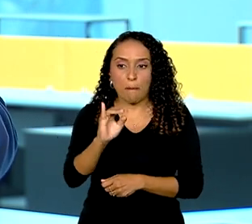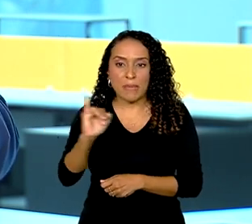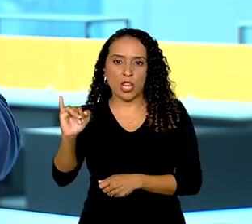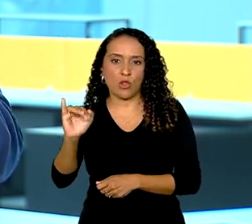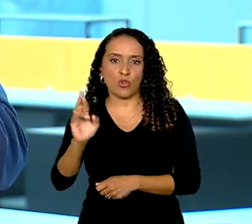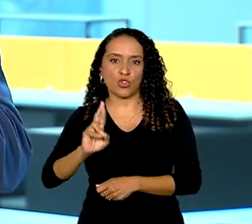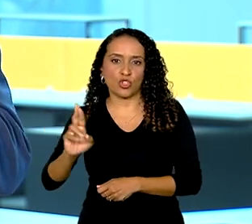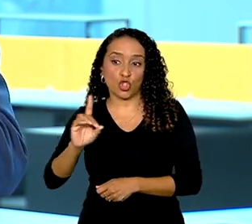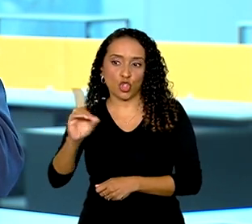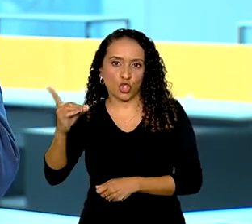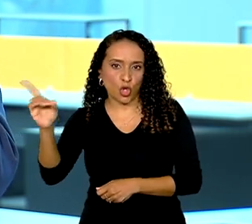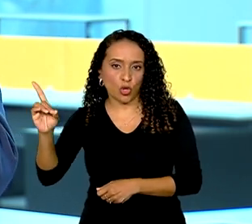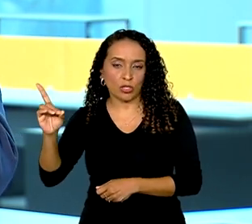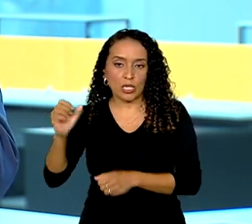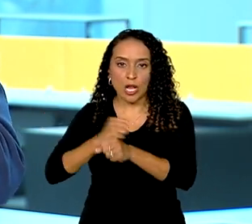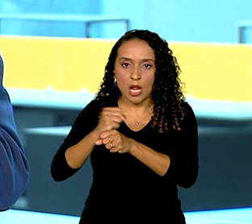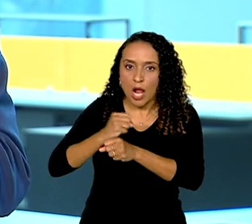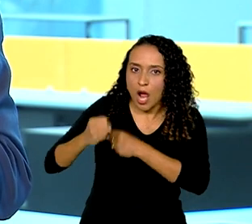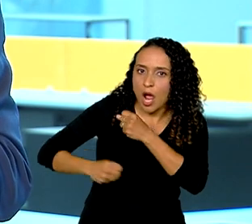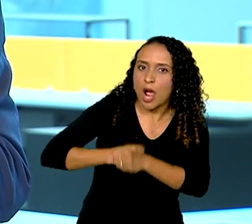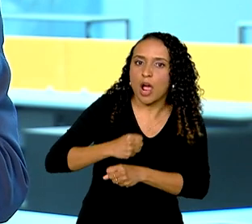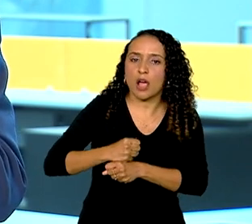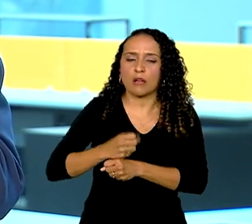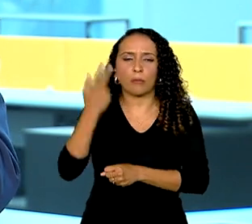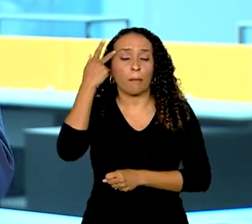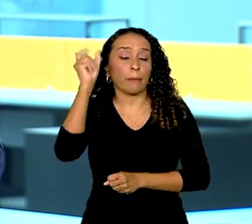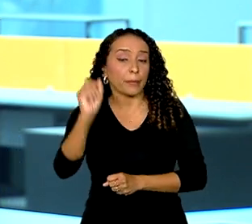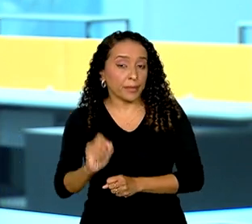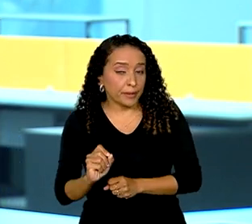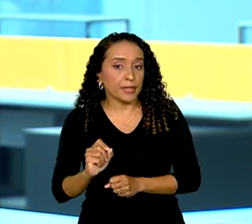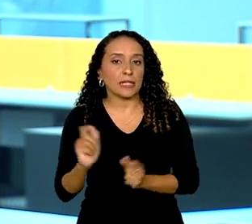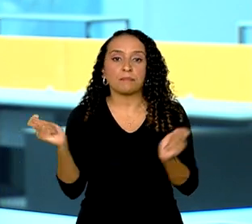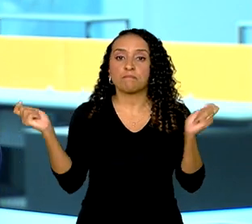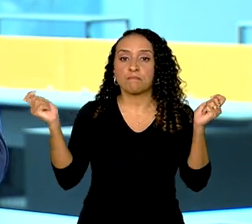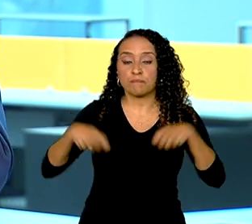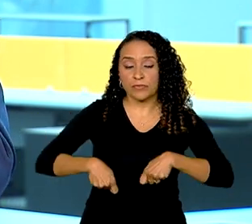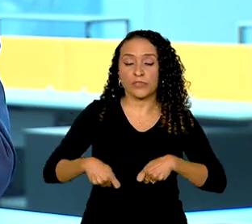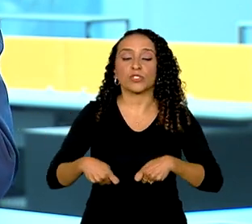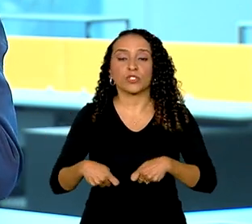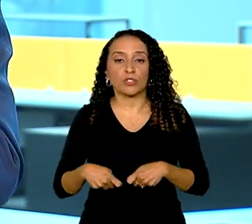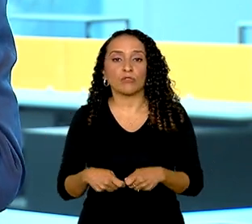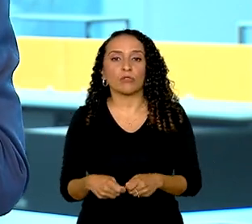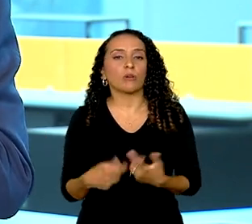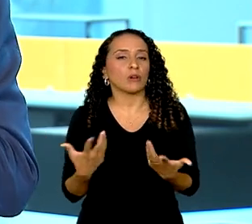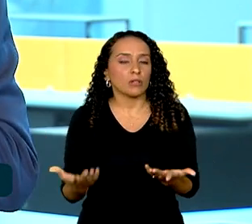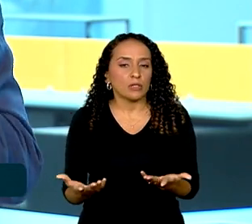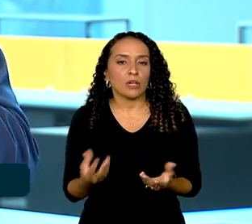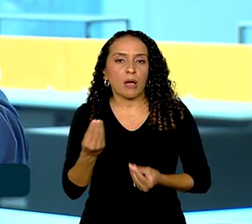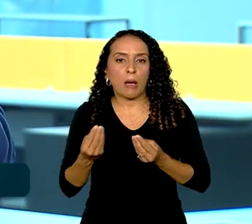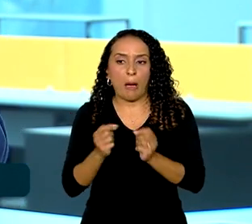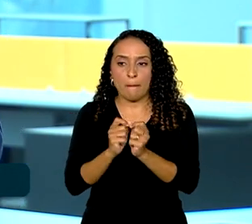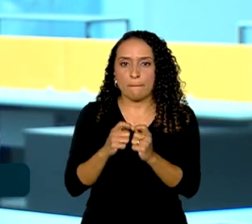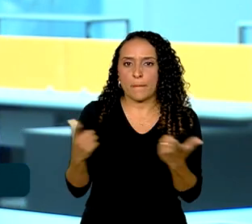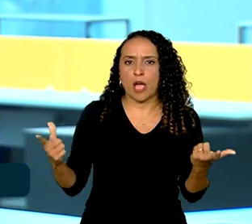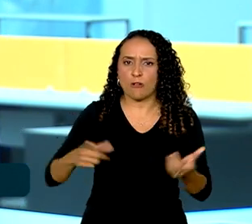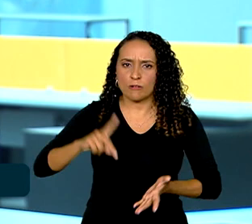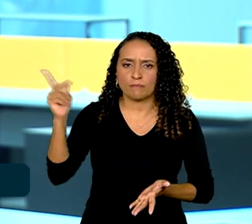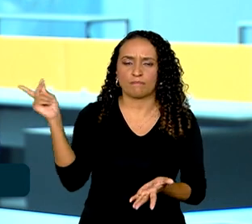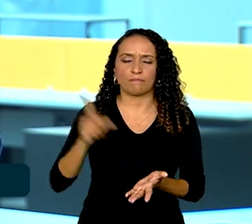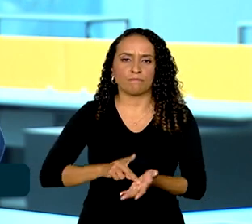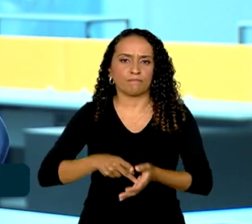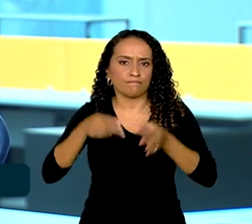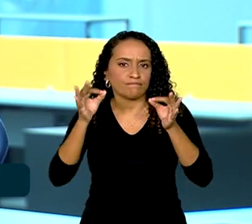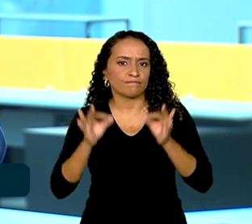dólares por ano para que seja possível uma maior eficiência